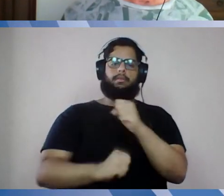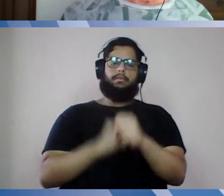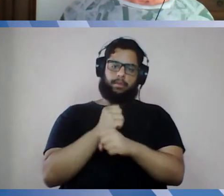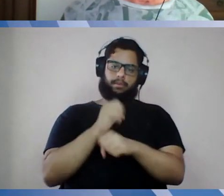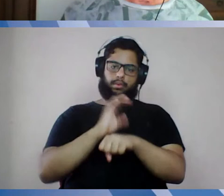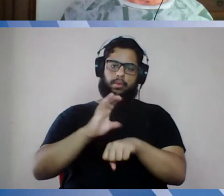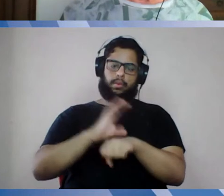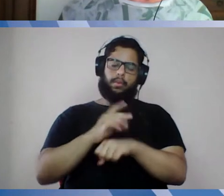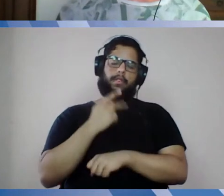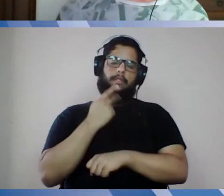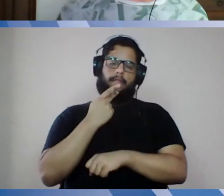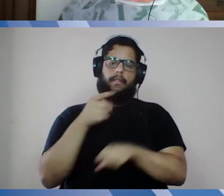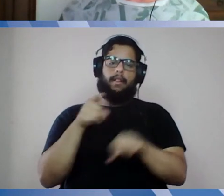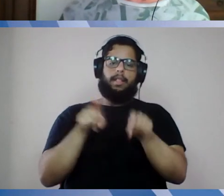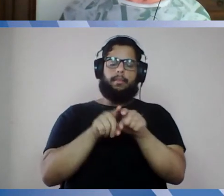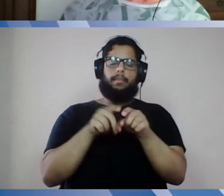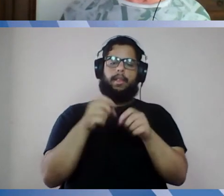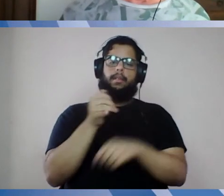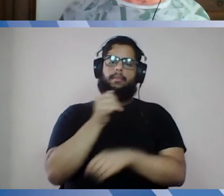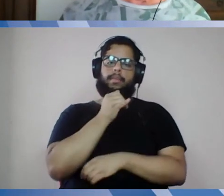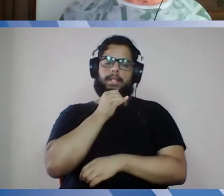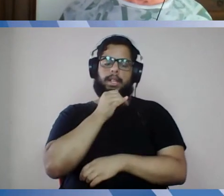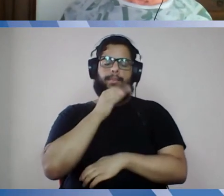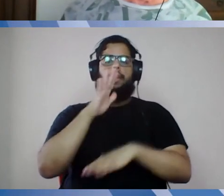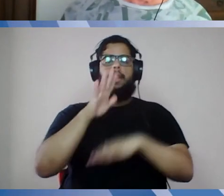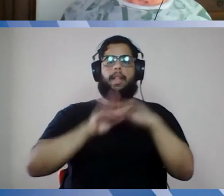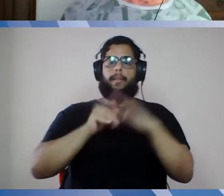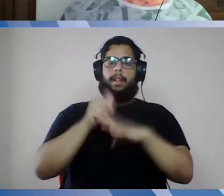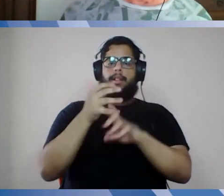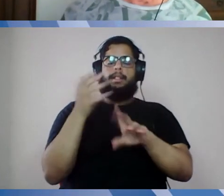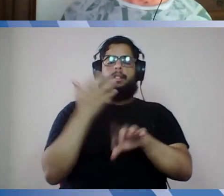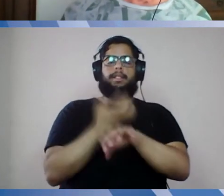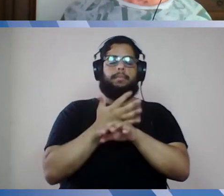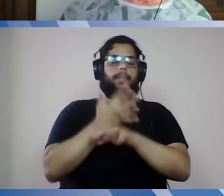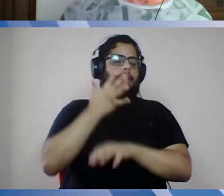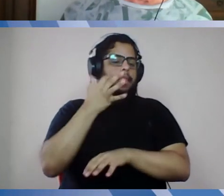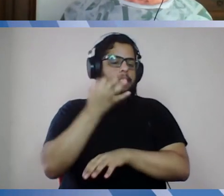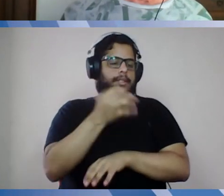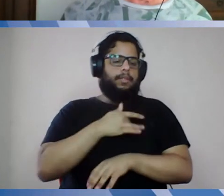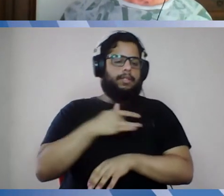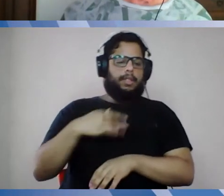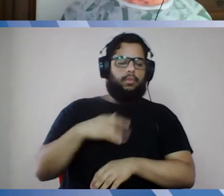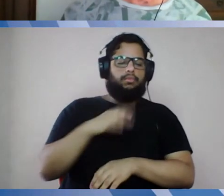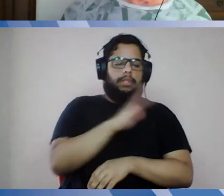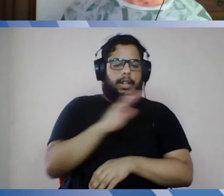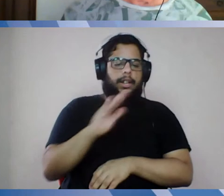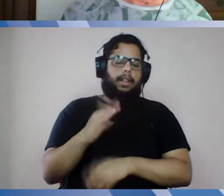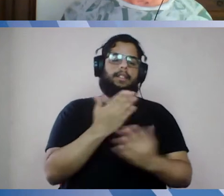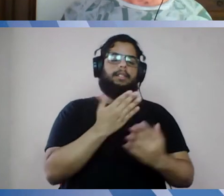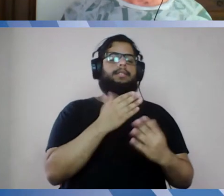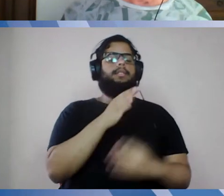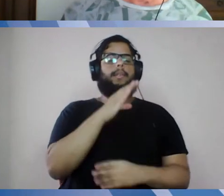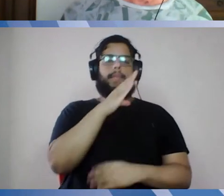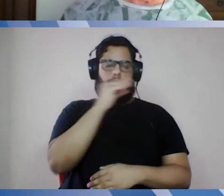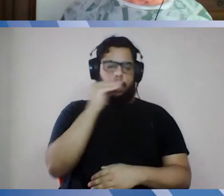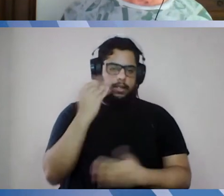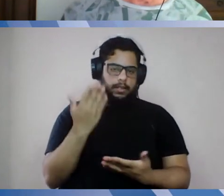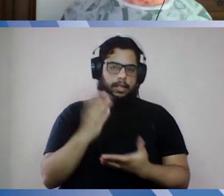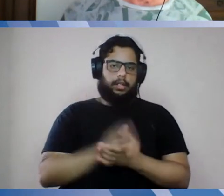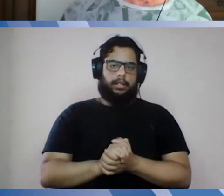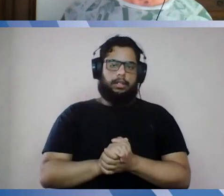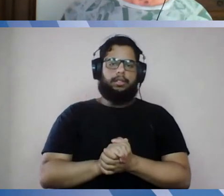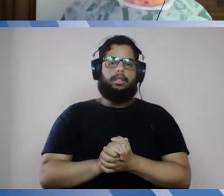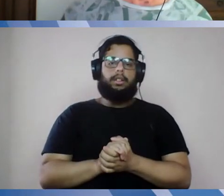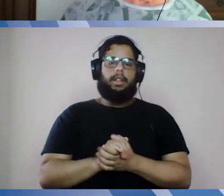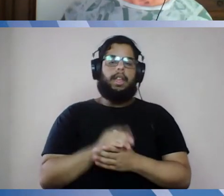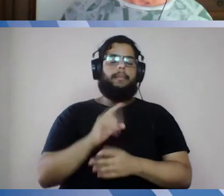o exemplo aqui das práticas das disciplinas de atenção à saúde da criança, do adolescente, uma série de outras, mas estou entendendo que é aquilo que está fora do